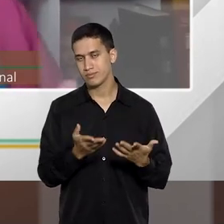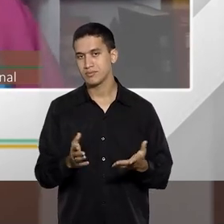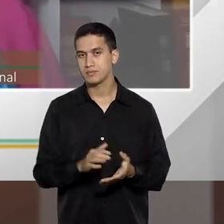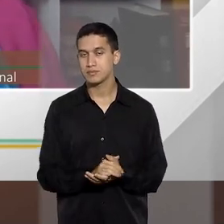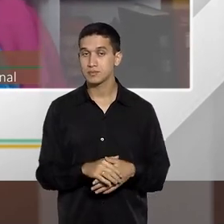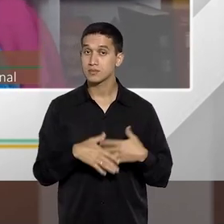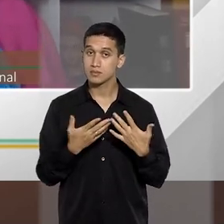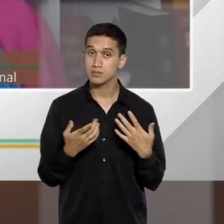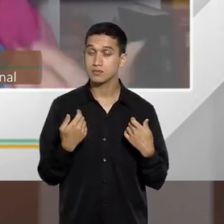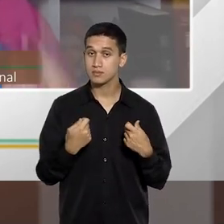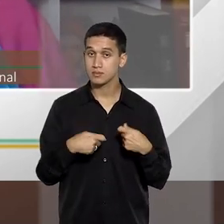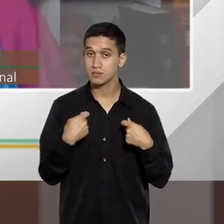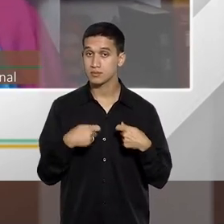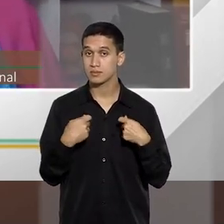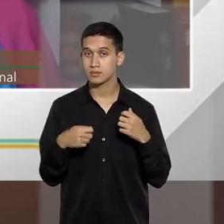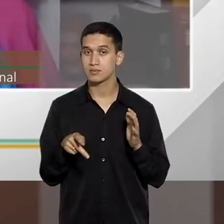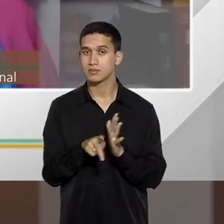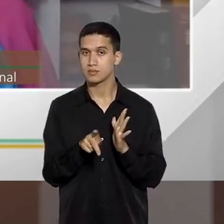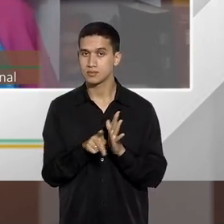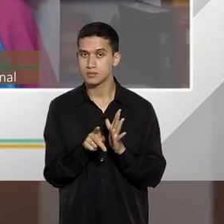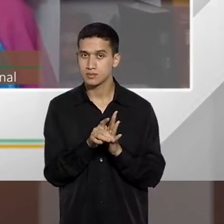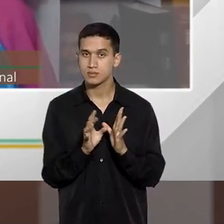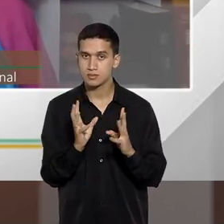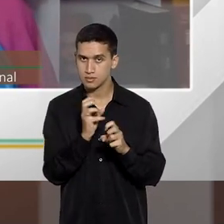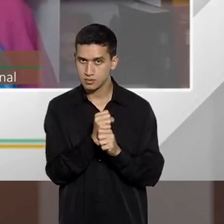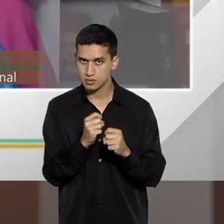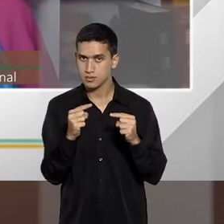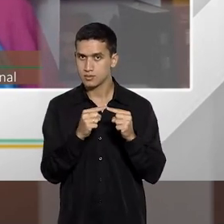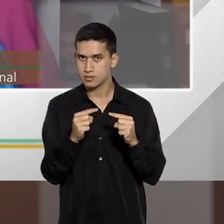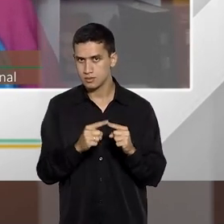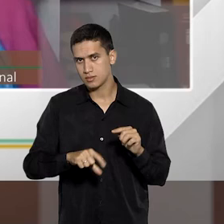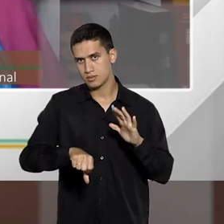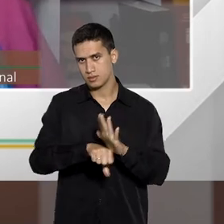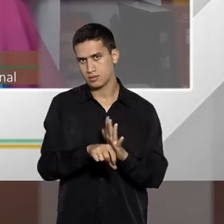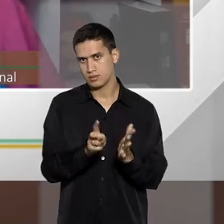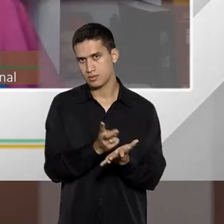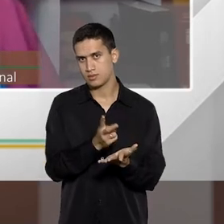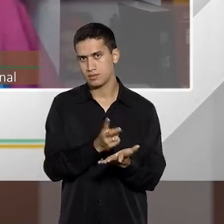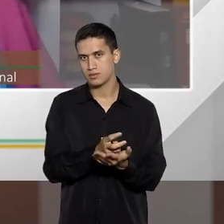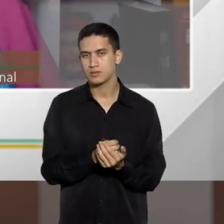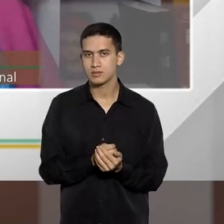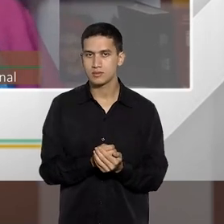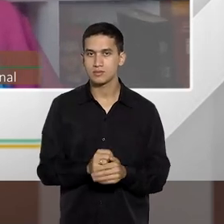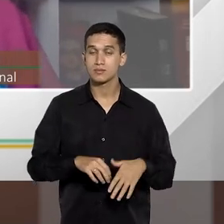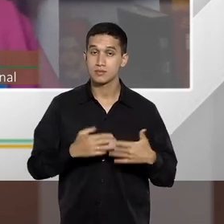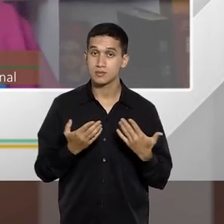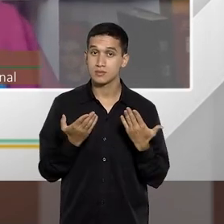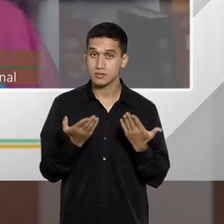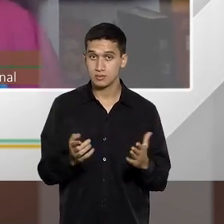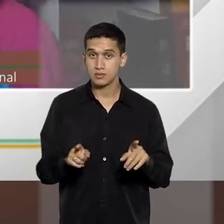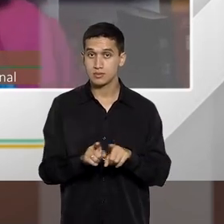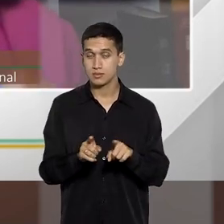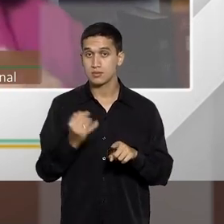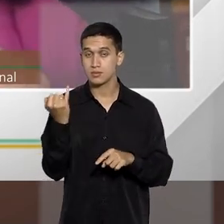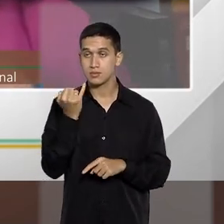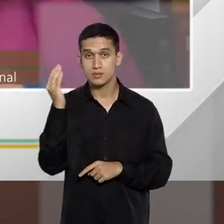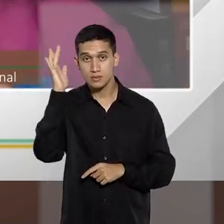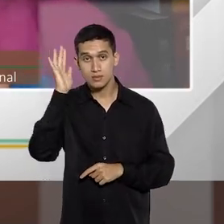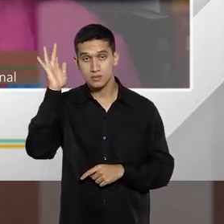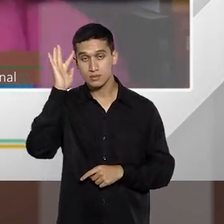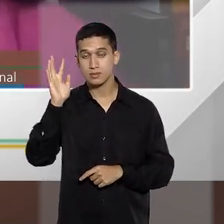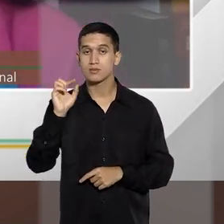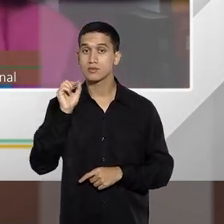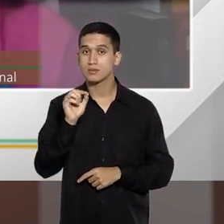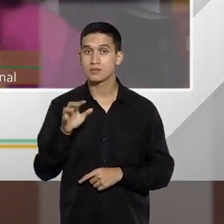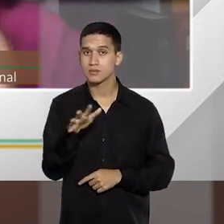requisitos necessários para se caracterizar o crime continuado. E aí é importante a gente considerar que esses